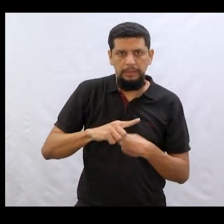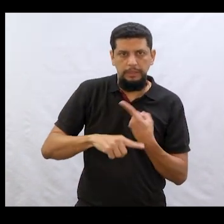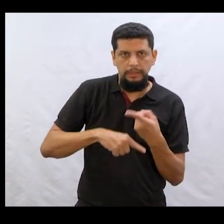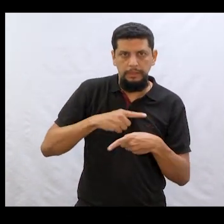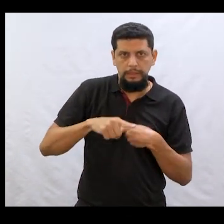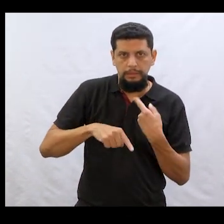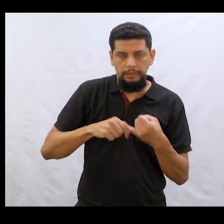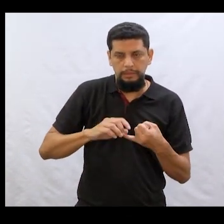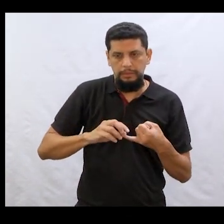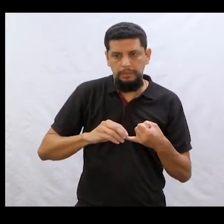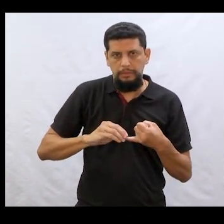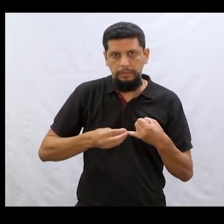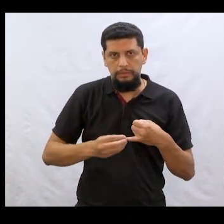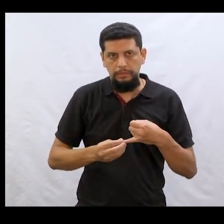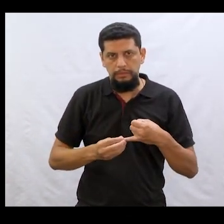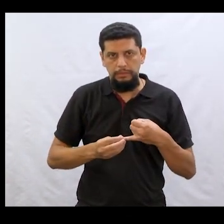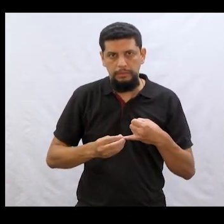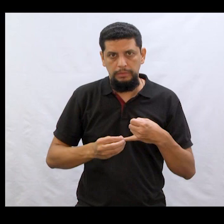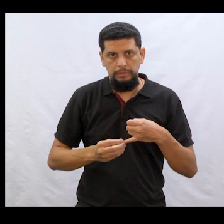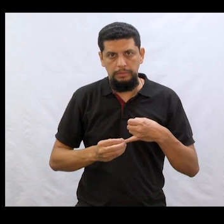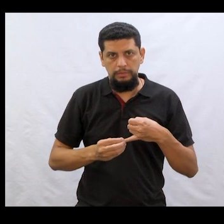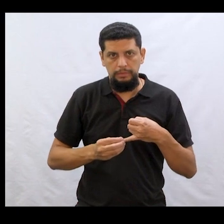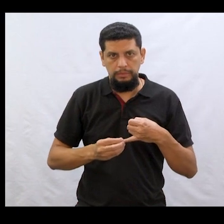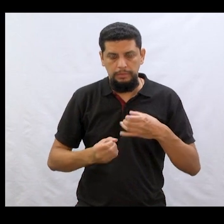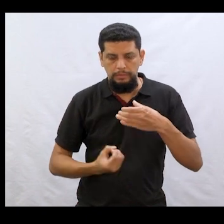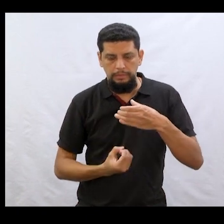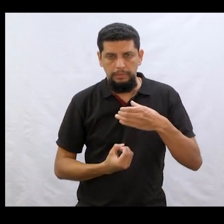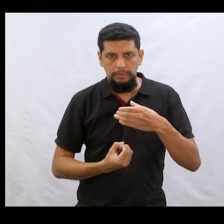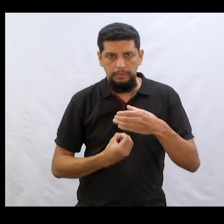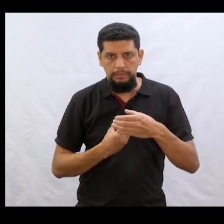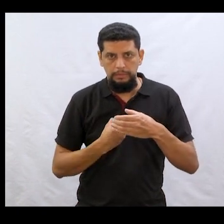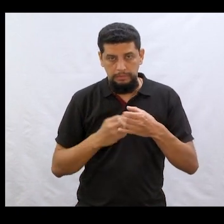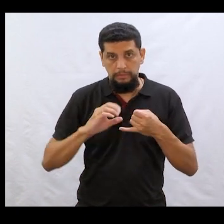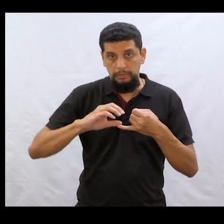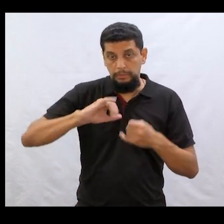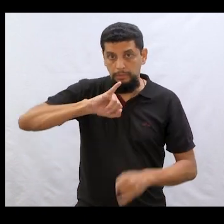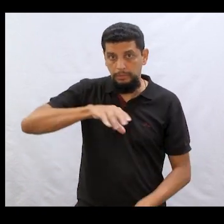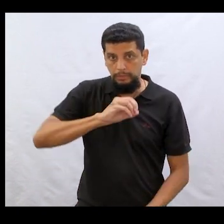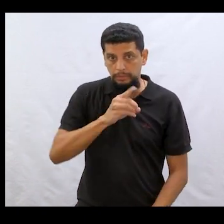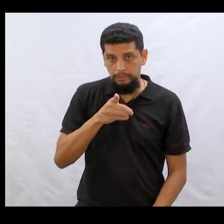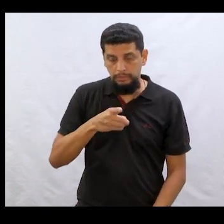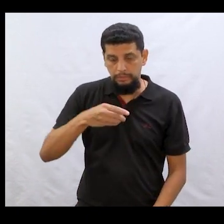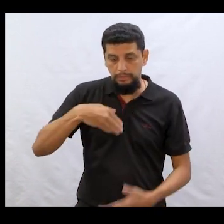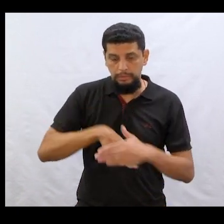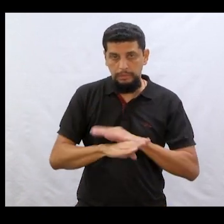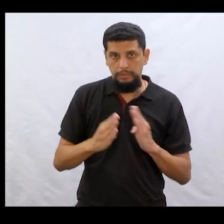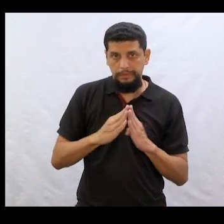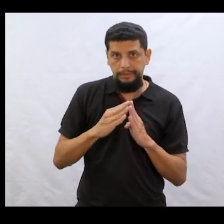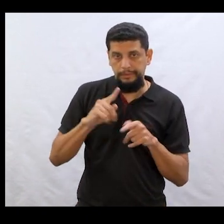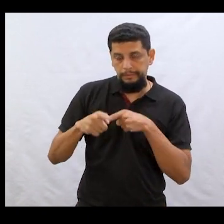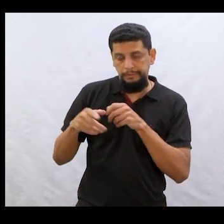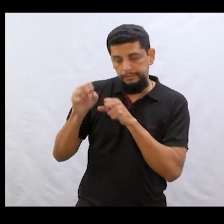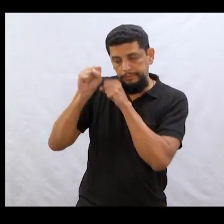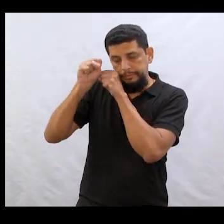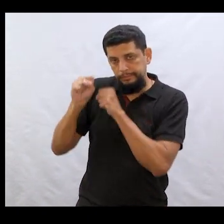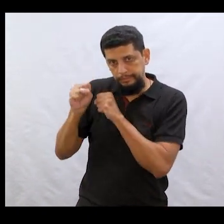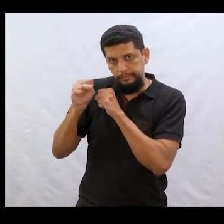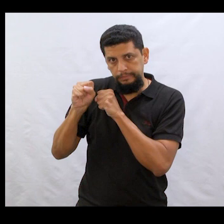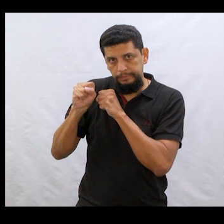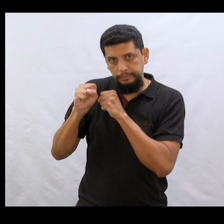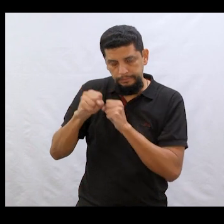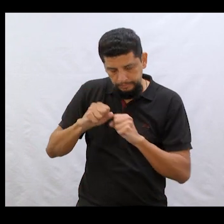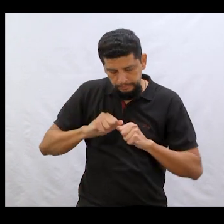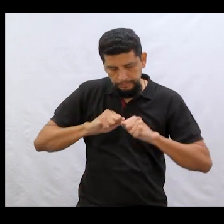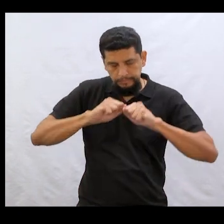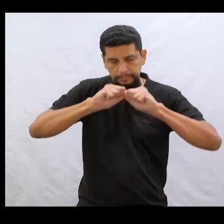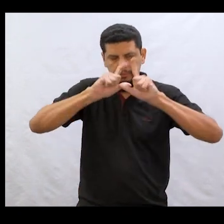Não. Na verdade, o João entrou para casa e dormiu. Daí, no amanhecer, o João acordou com